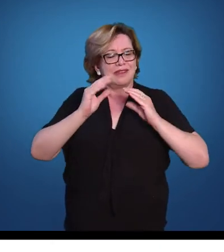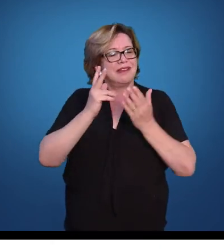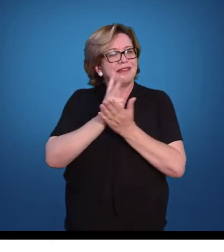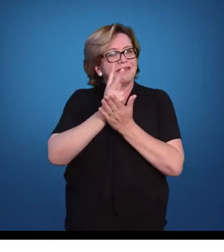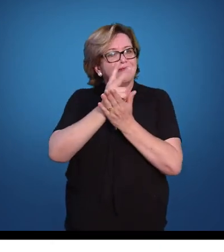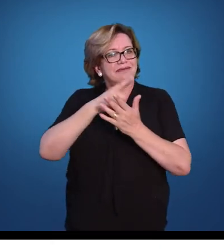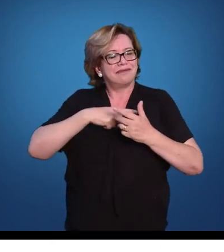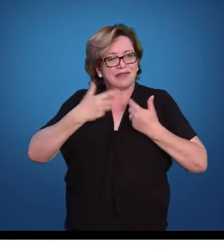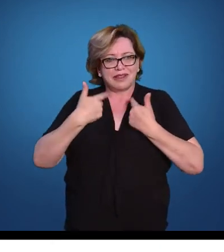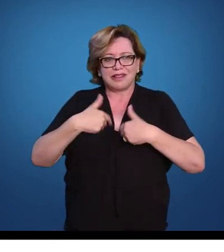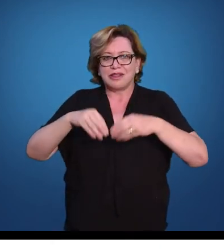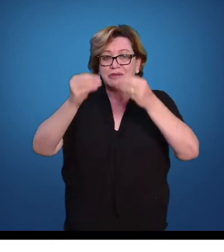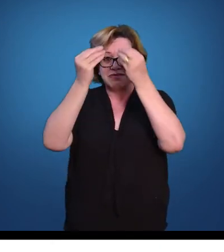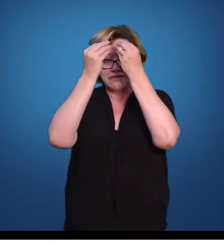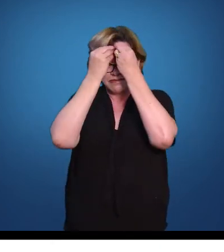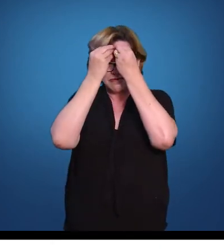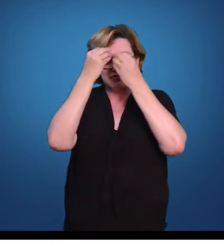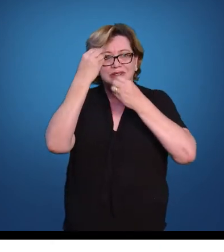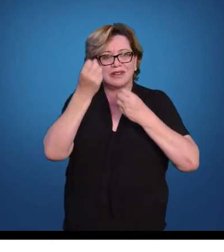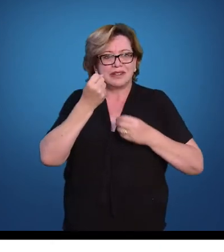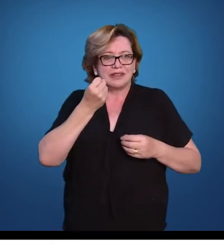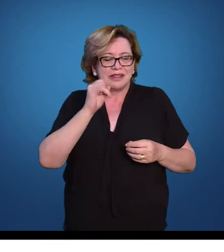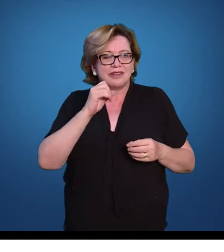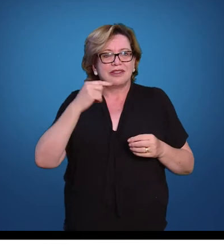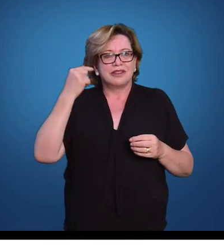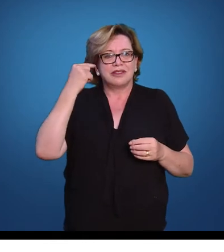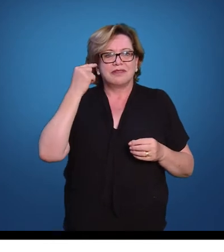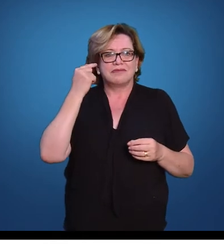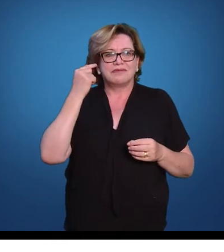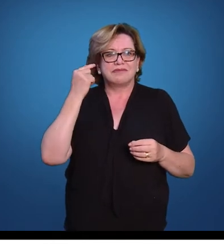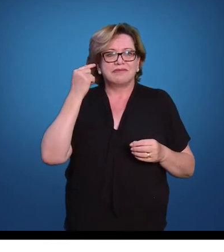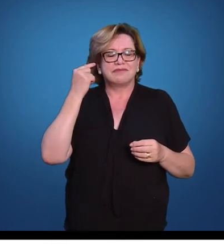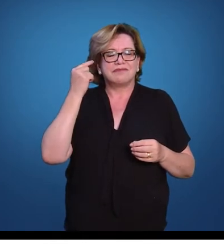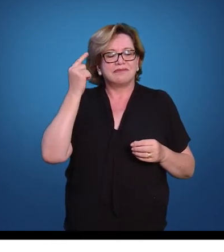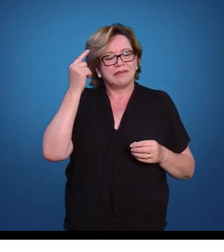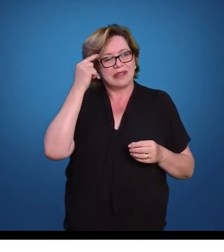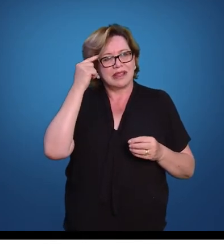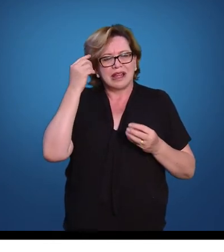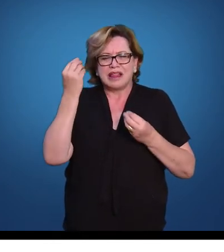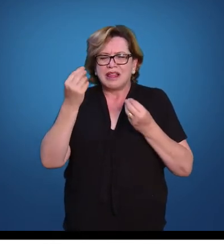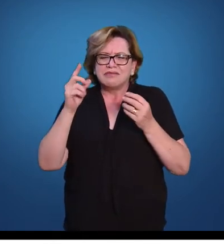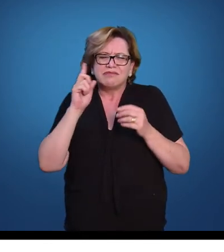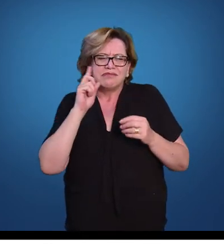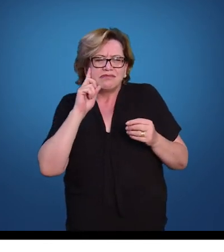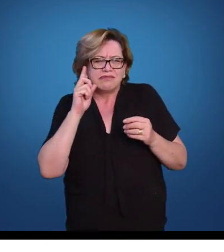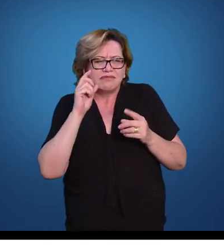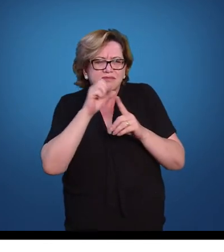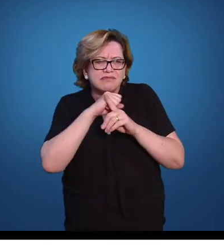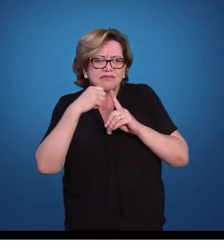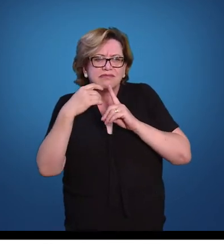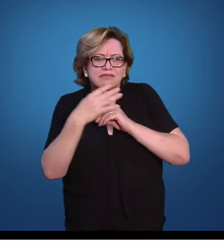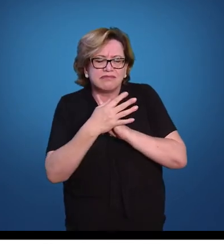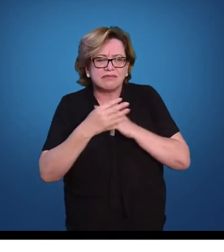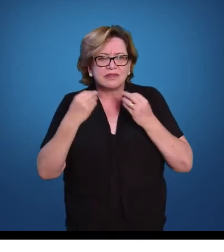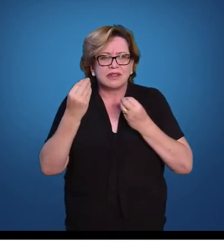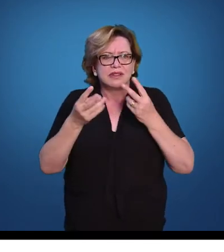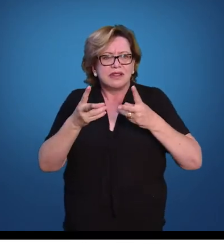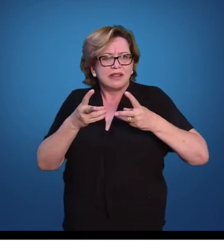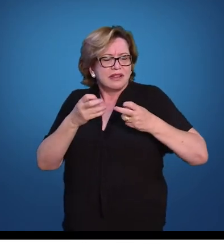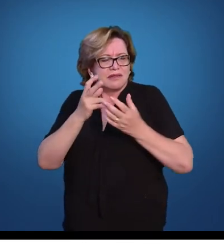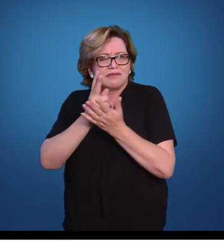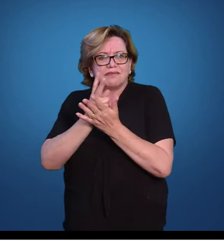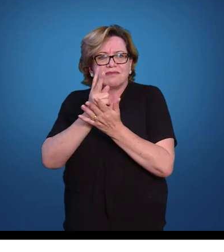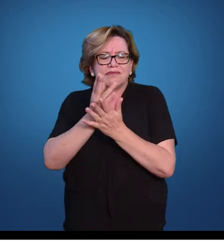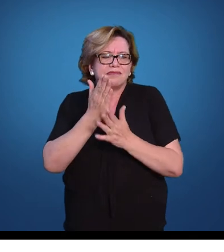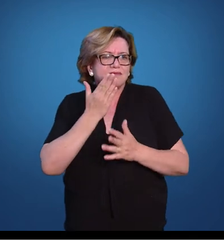E se pararmos para prestar atenção no nosso cotidiano, no nosso entorno, nós percebemos com muita facilidade que nós